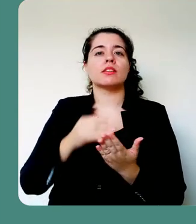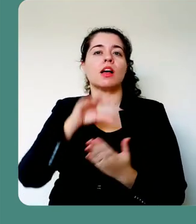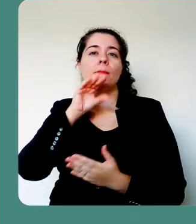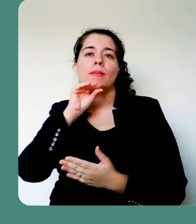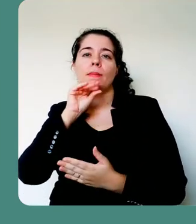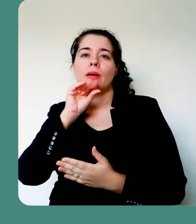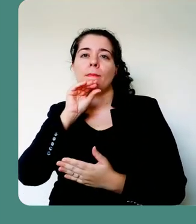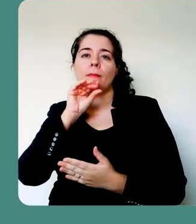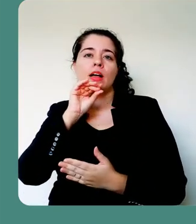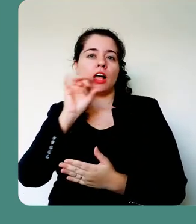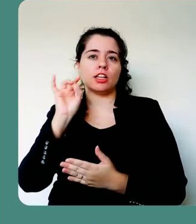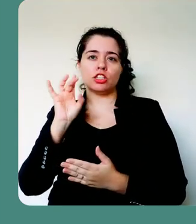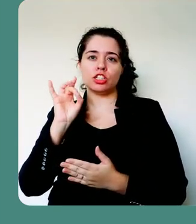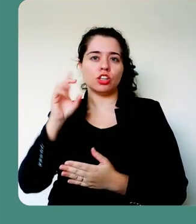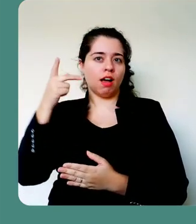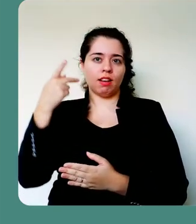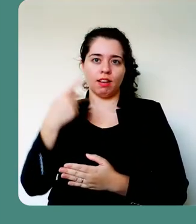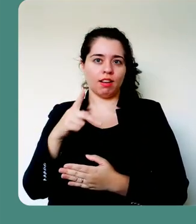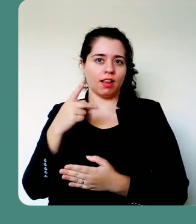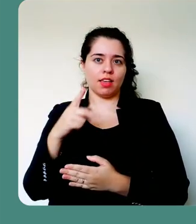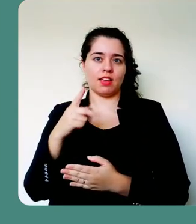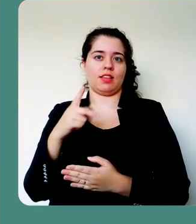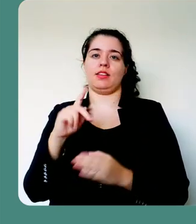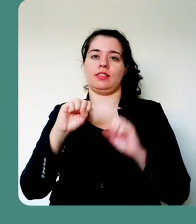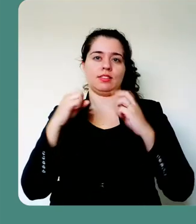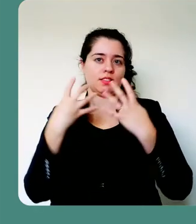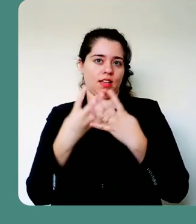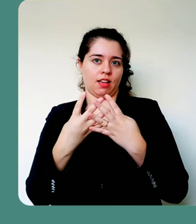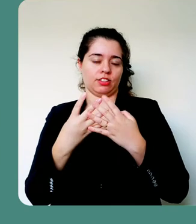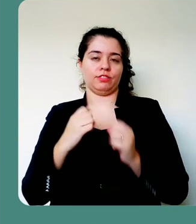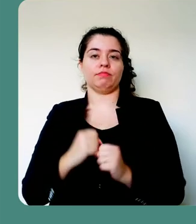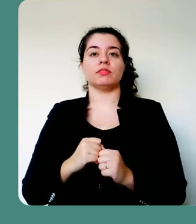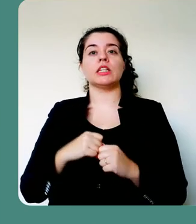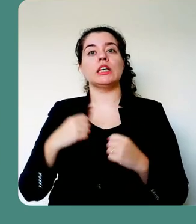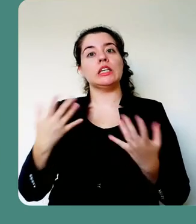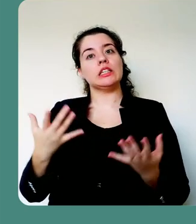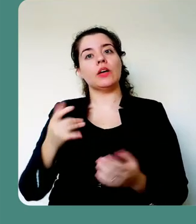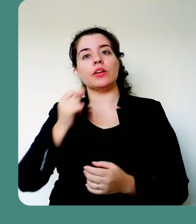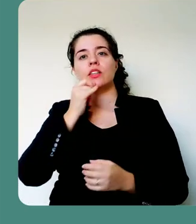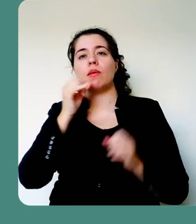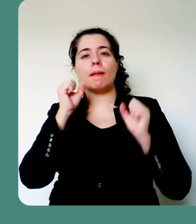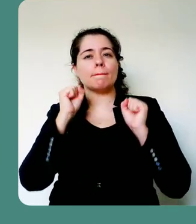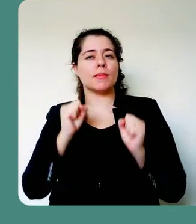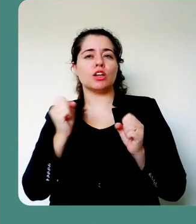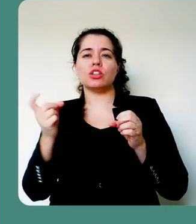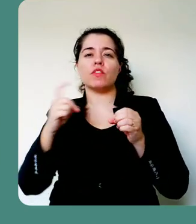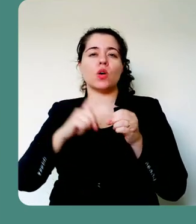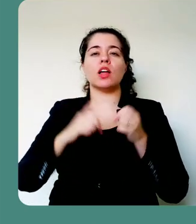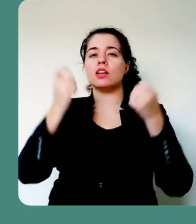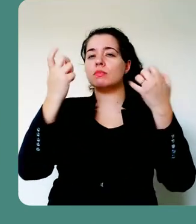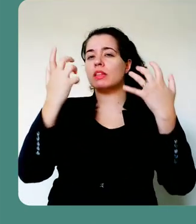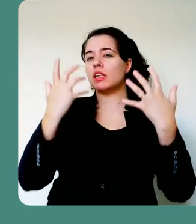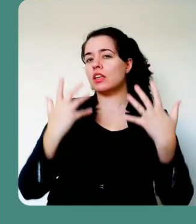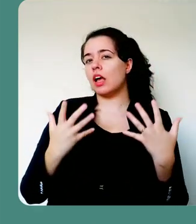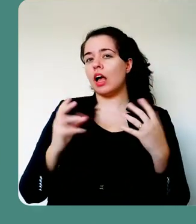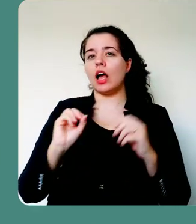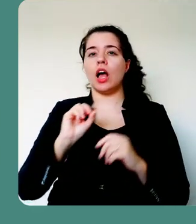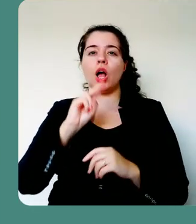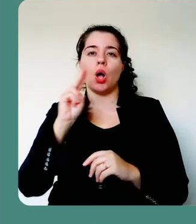alteração. Então, aqui eu posso retomar com a explicação como fazendo as alterações necessárias.